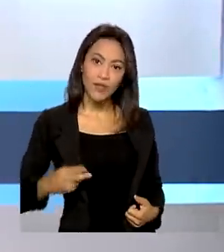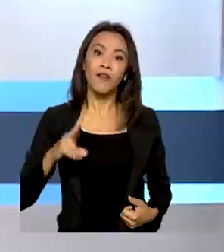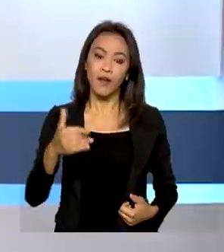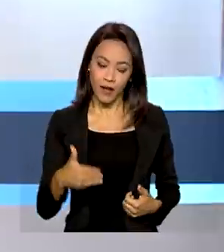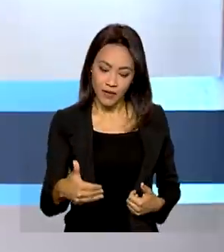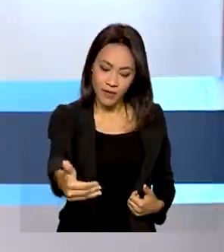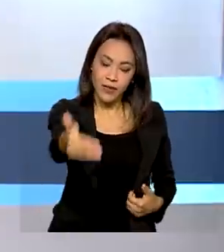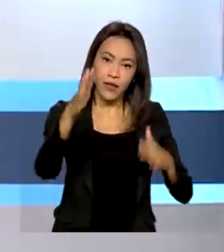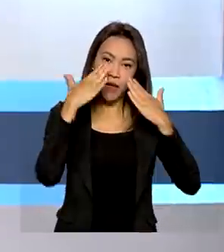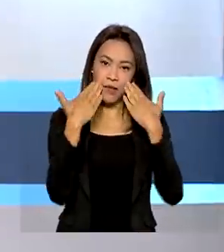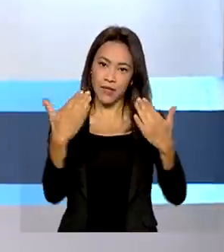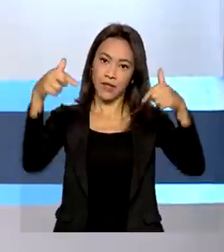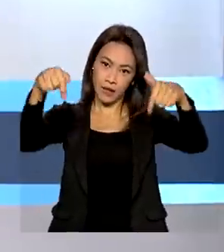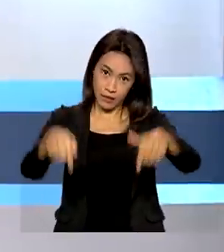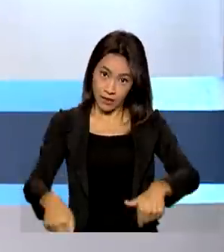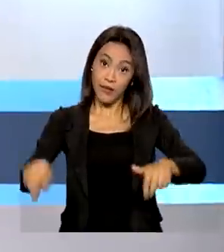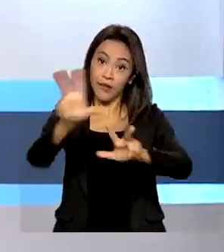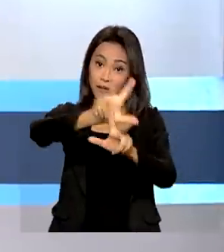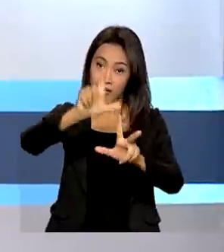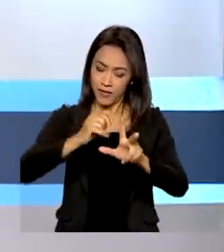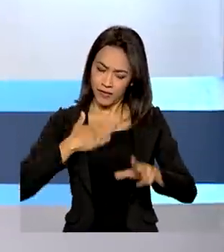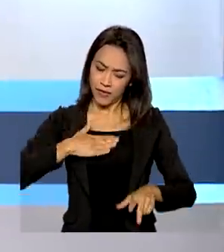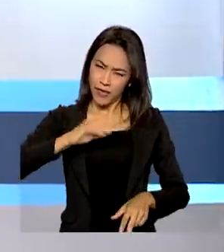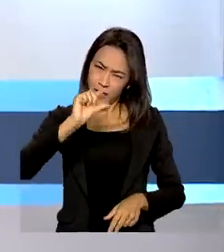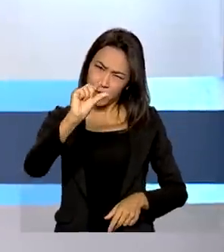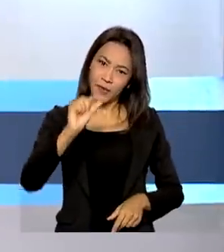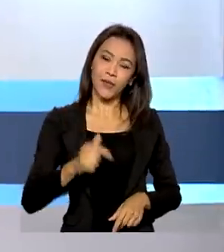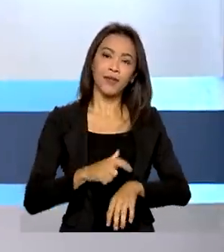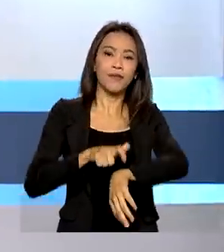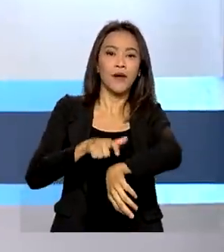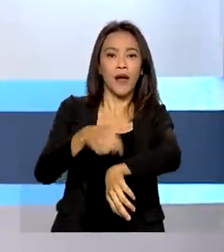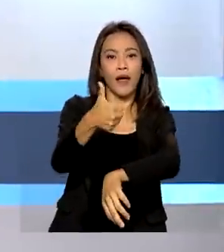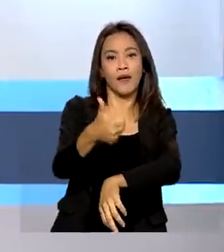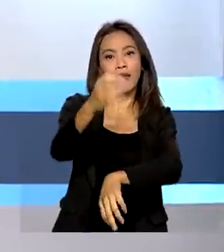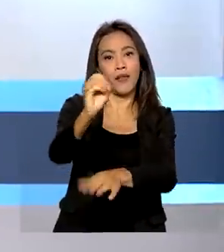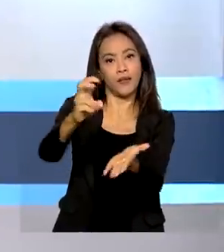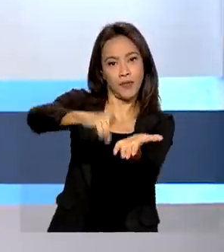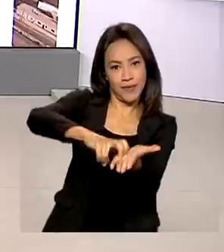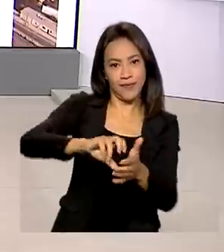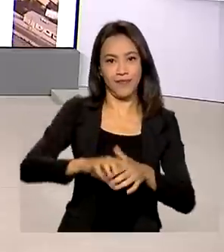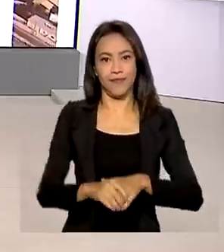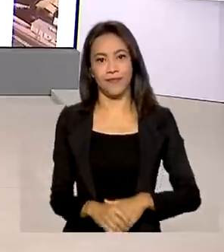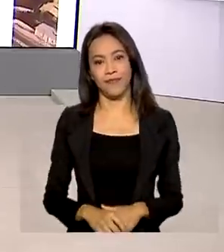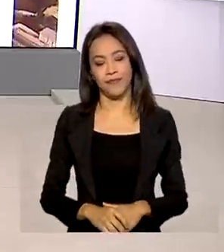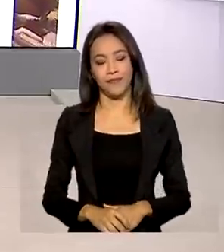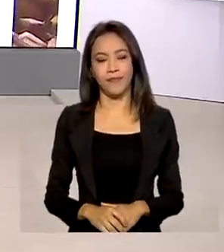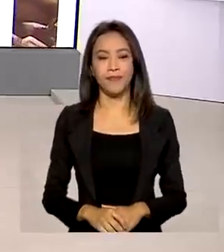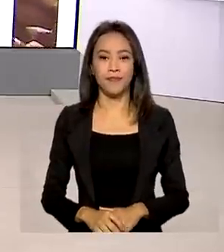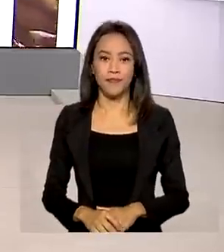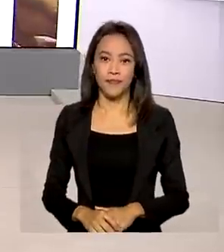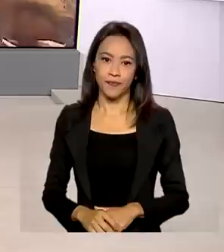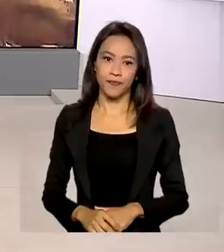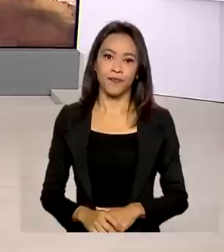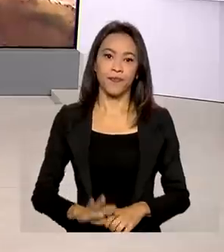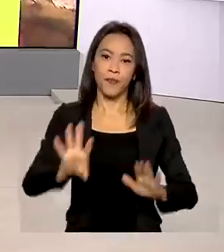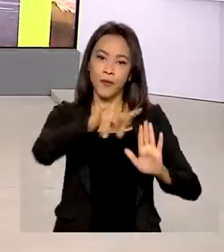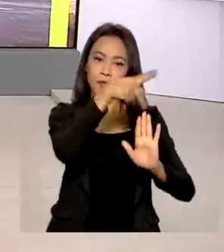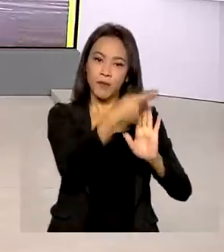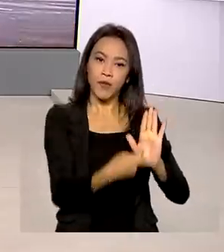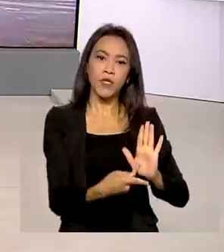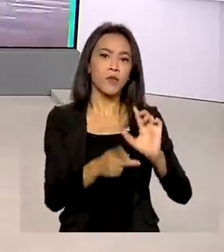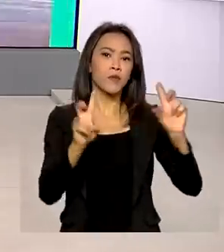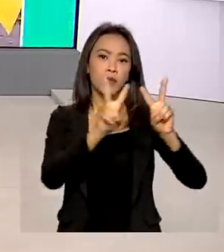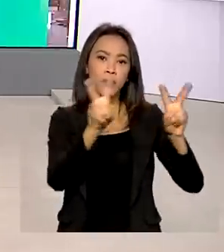ser transmitida ao vivo aqui pela TV Brasil daqui a pouquinho, a partir das 10 horas da manhã. Os projetos de